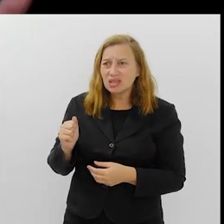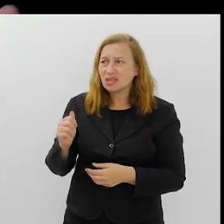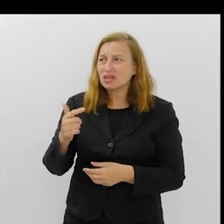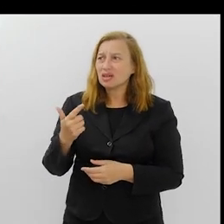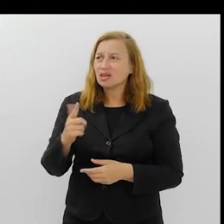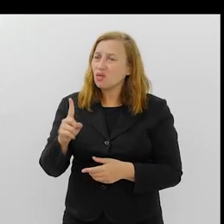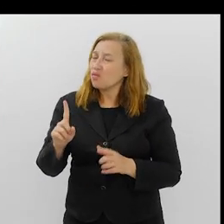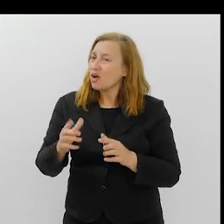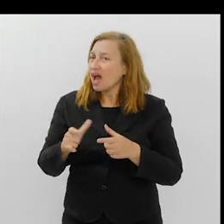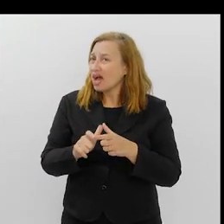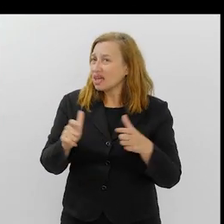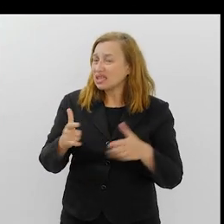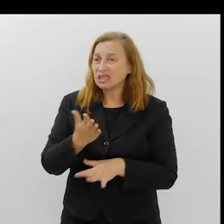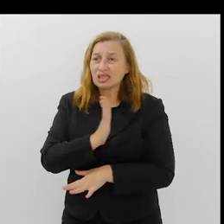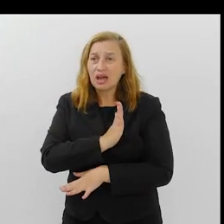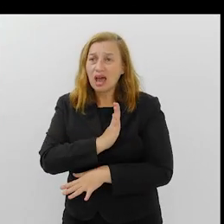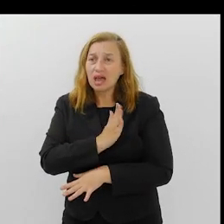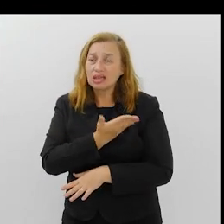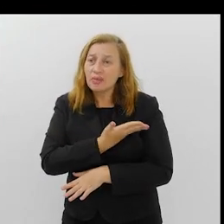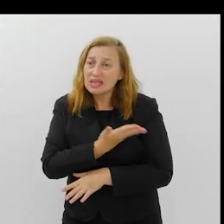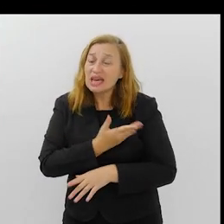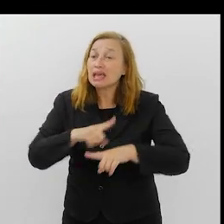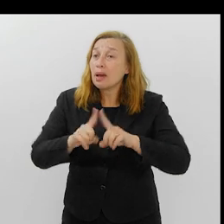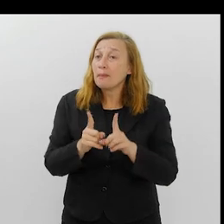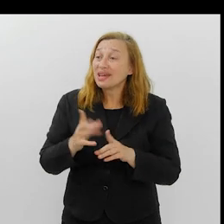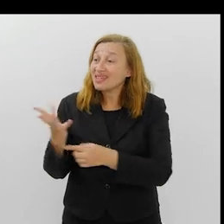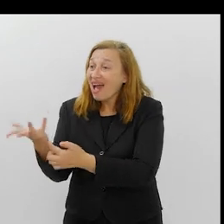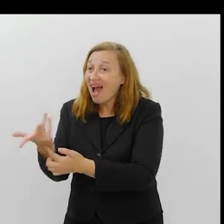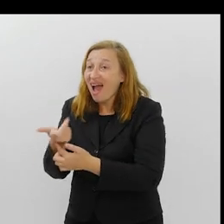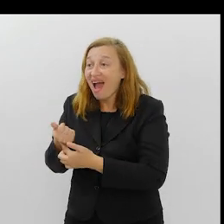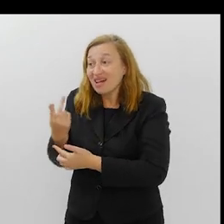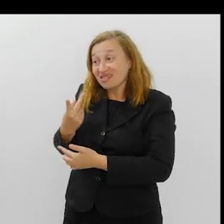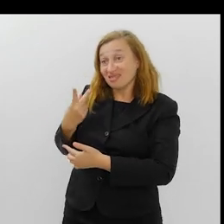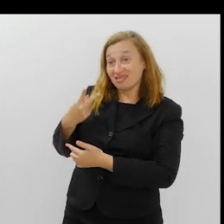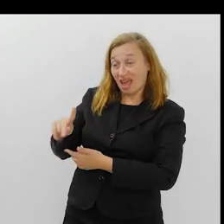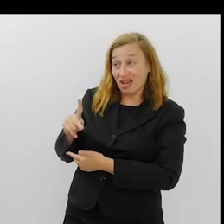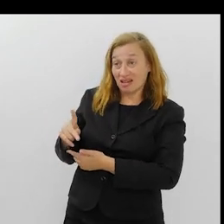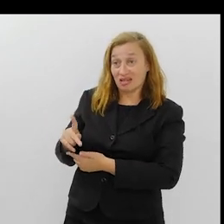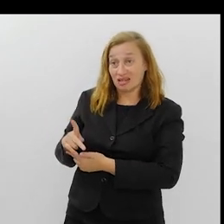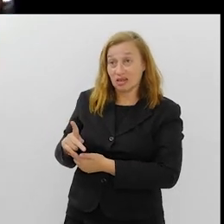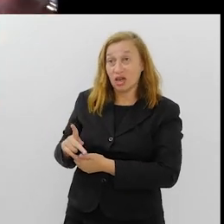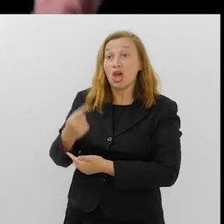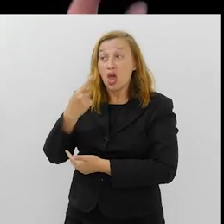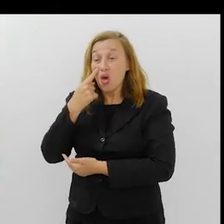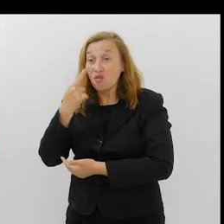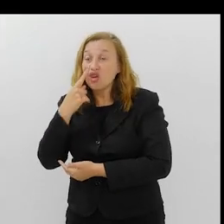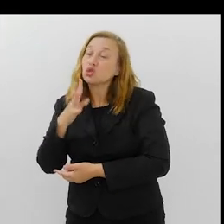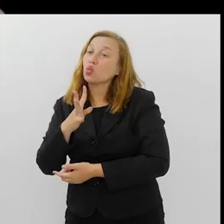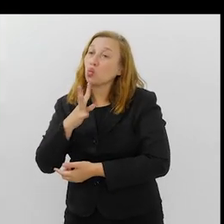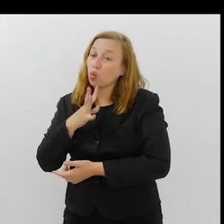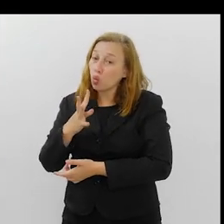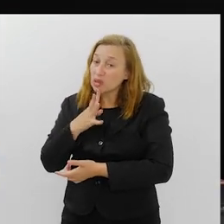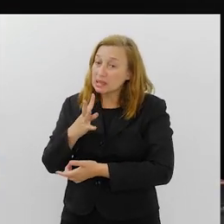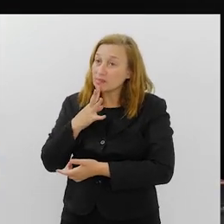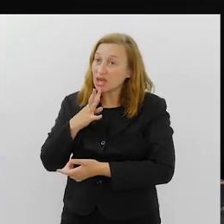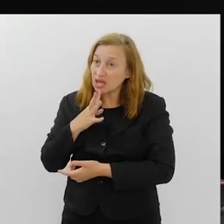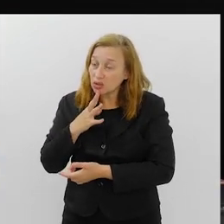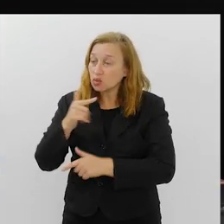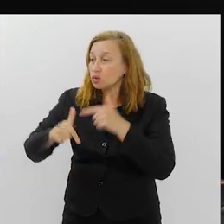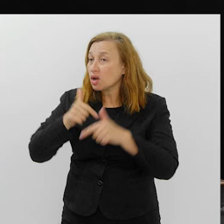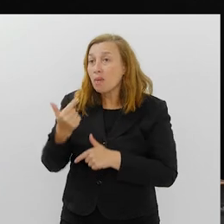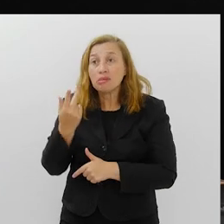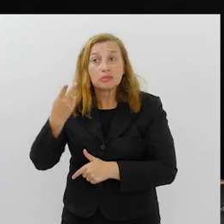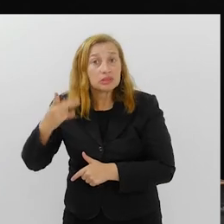dimensão da amizade, isso aí é normal, mas a dimensão da arte da Rosa. Eu tenho visto um reconhecimento